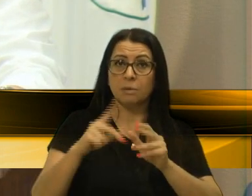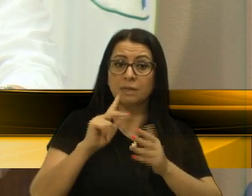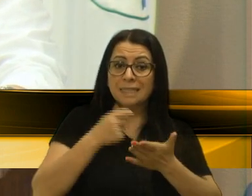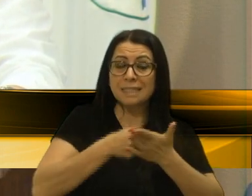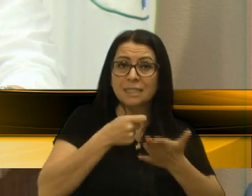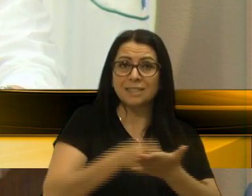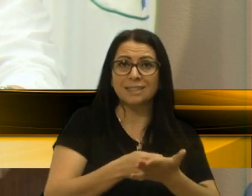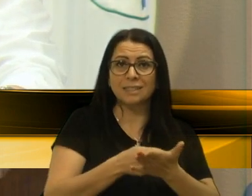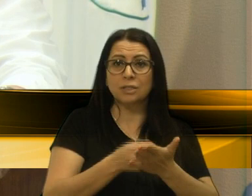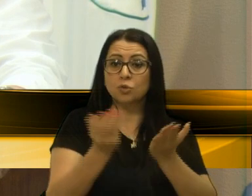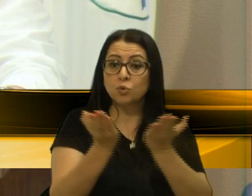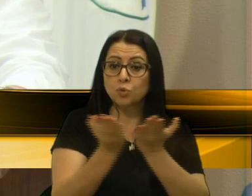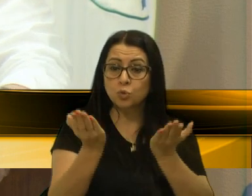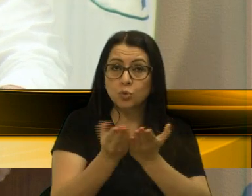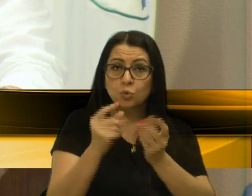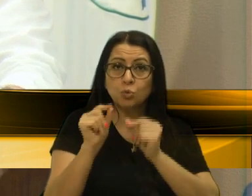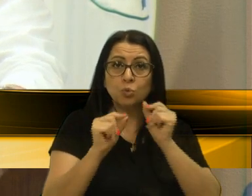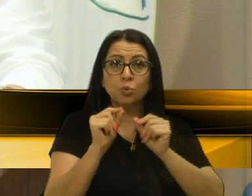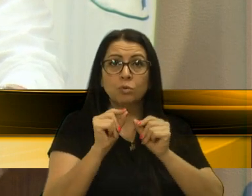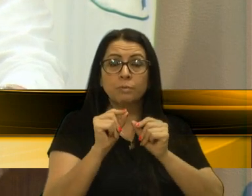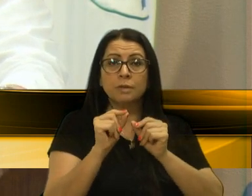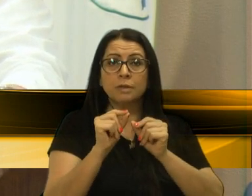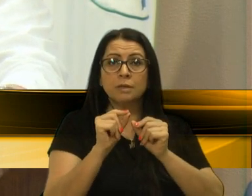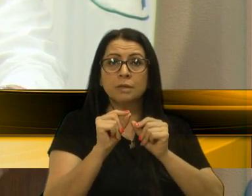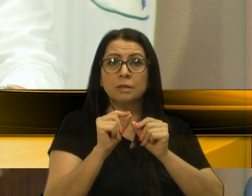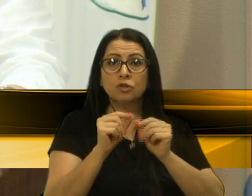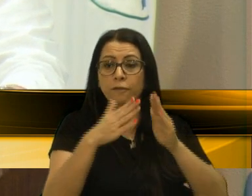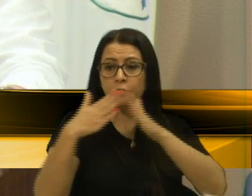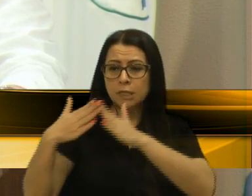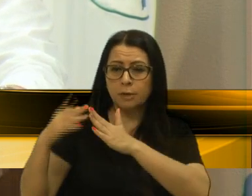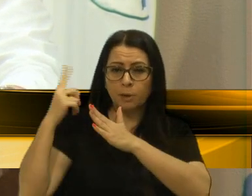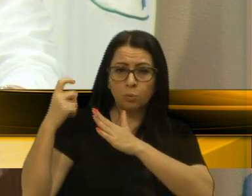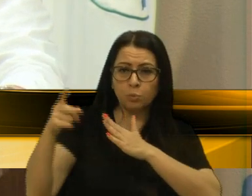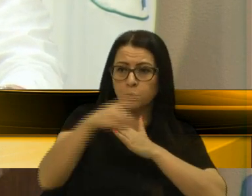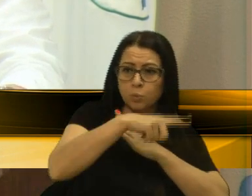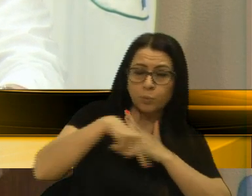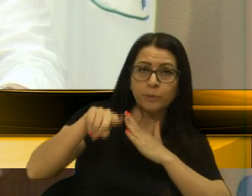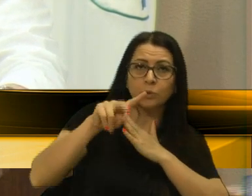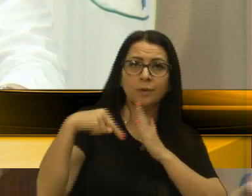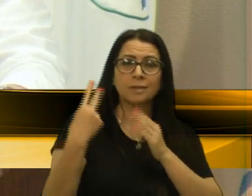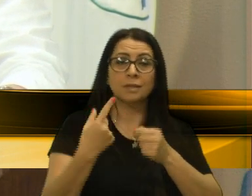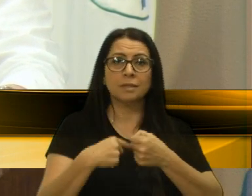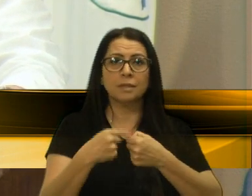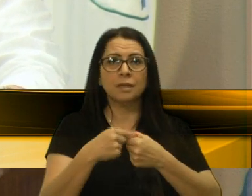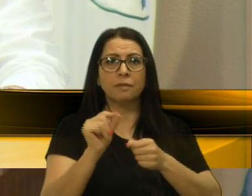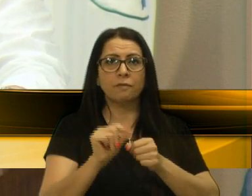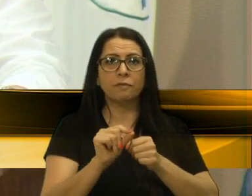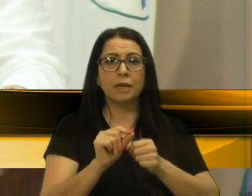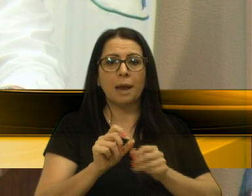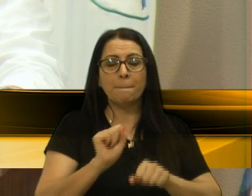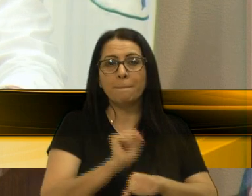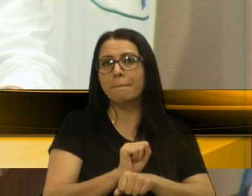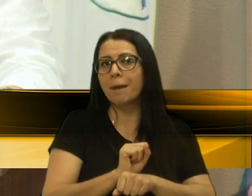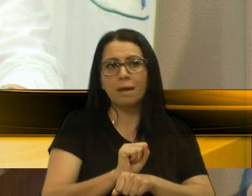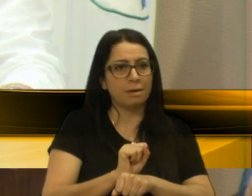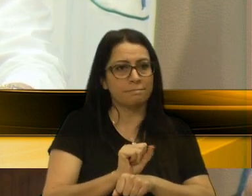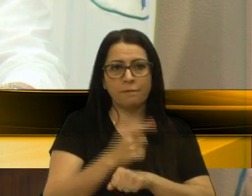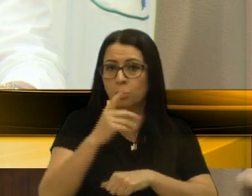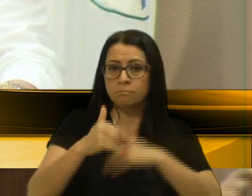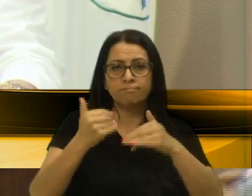exigência de estudo de impacto de vizinhança, sendo assim a nossa cidade ficará travada.